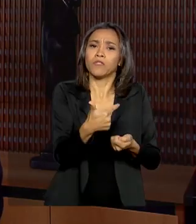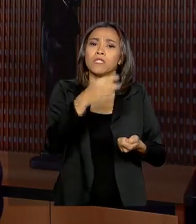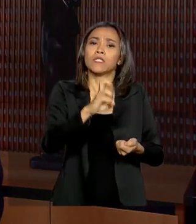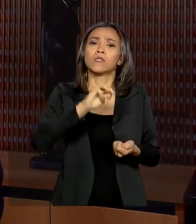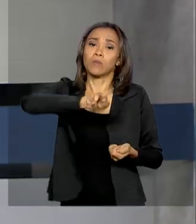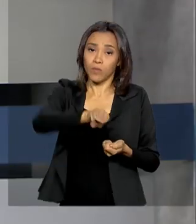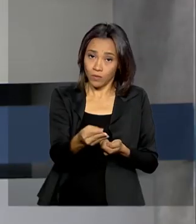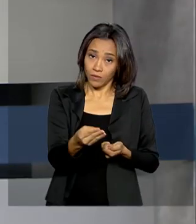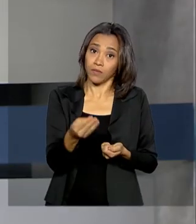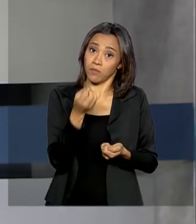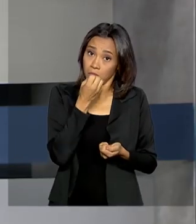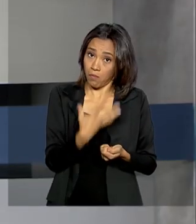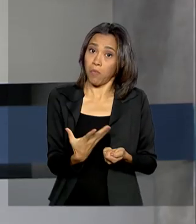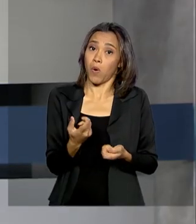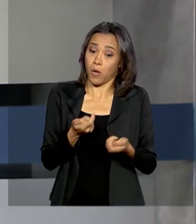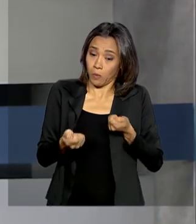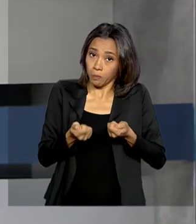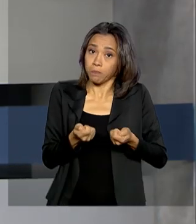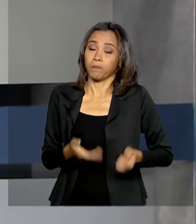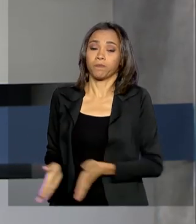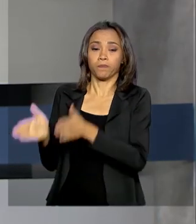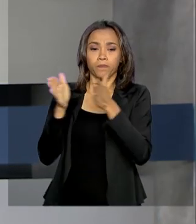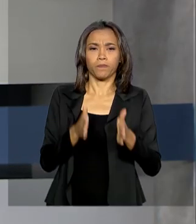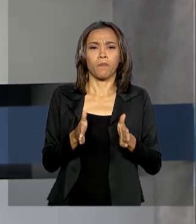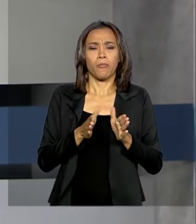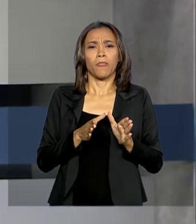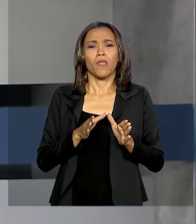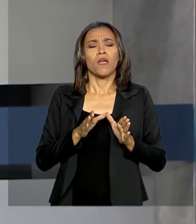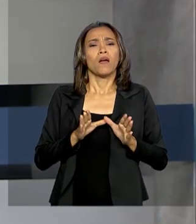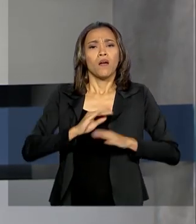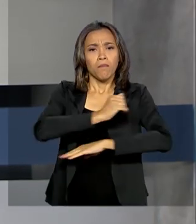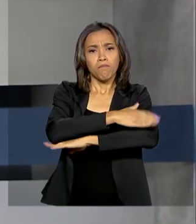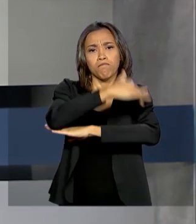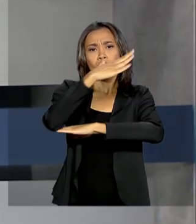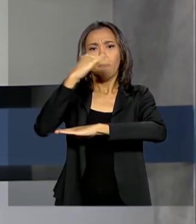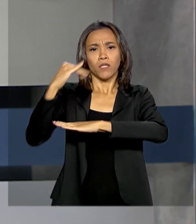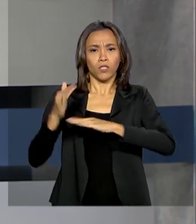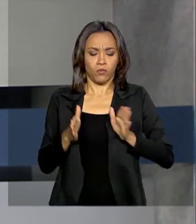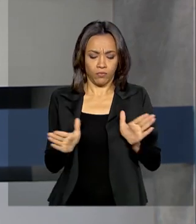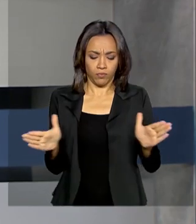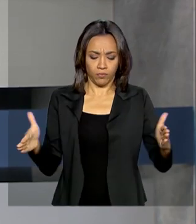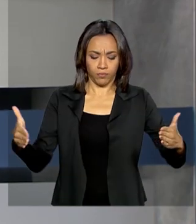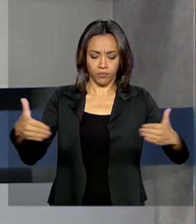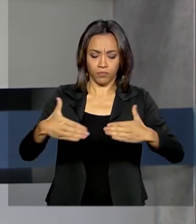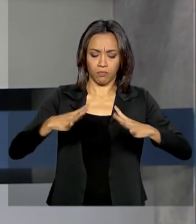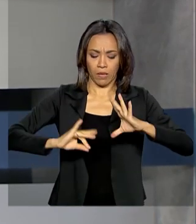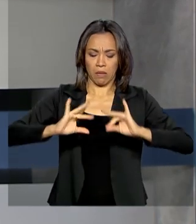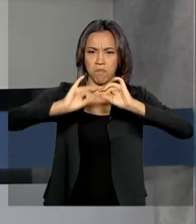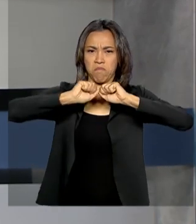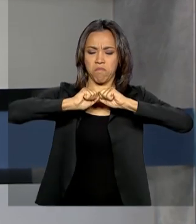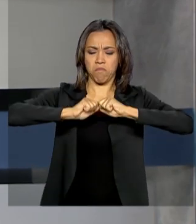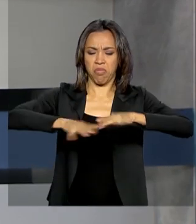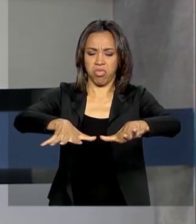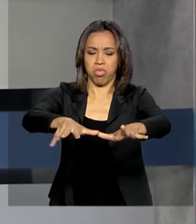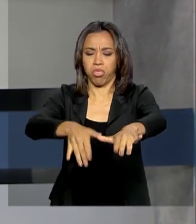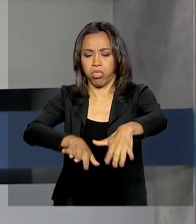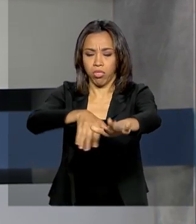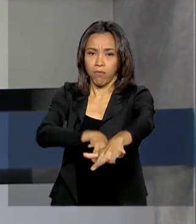expressiva. O rompimento da barragem de Brumadinho, em Minas Gerais, completa um ano amanhã.